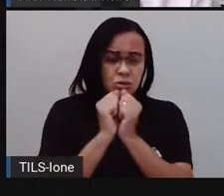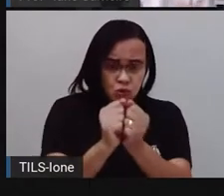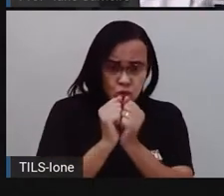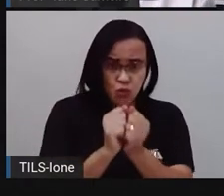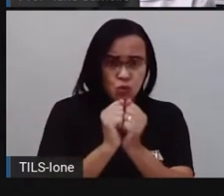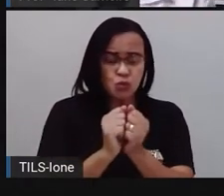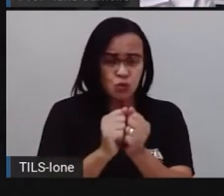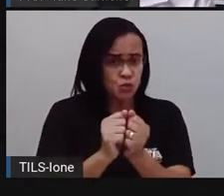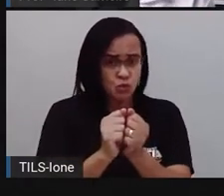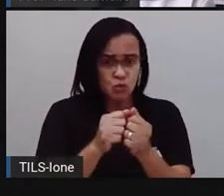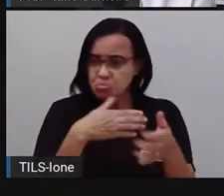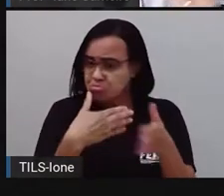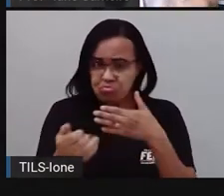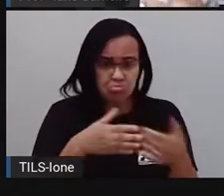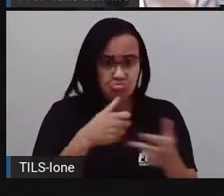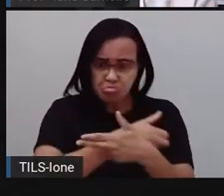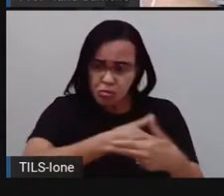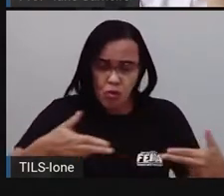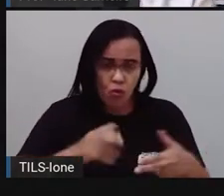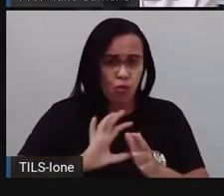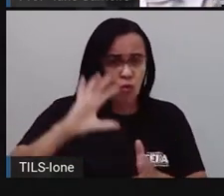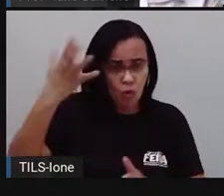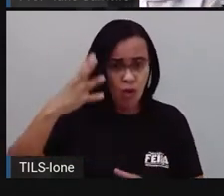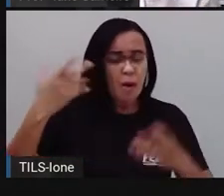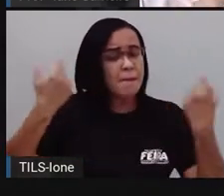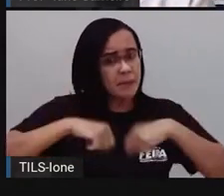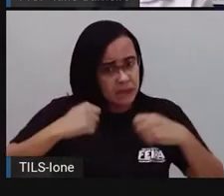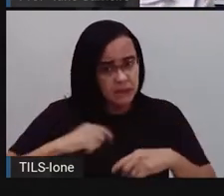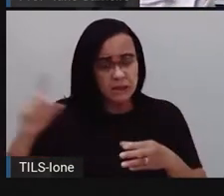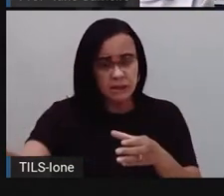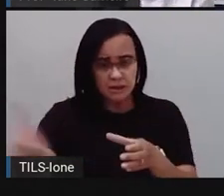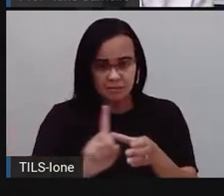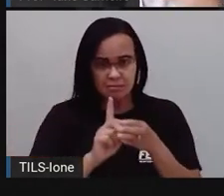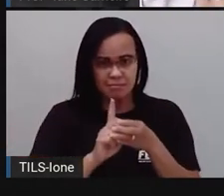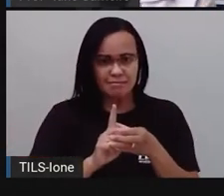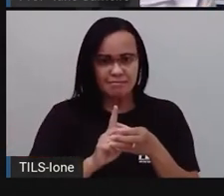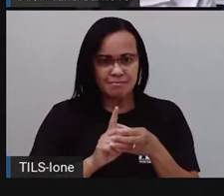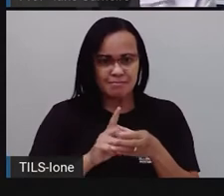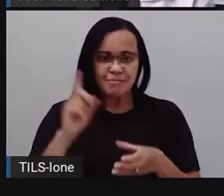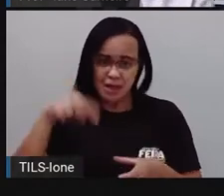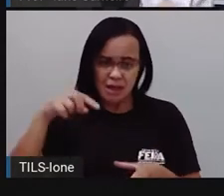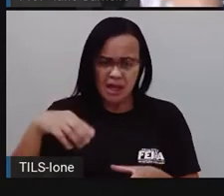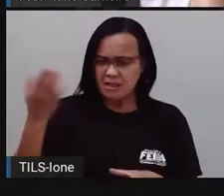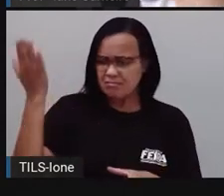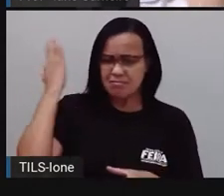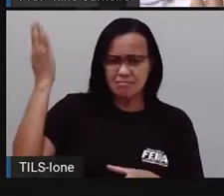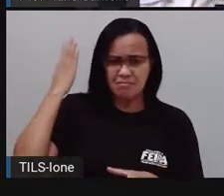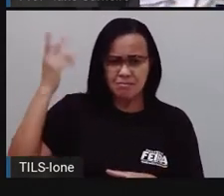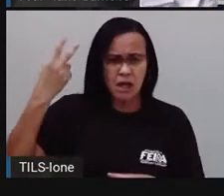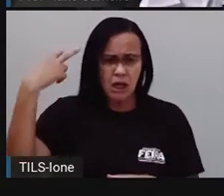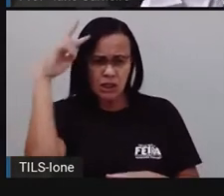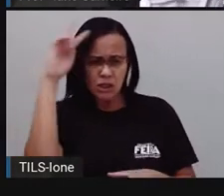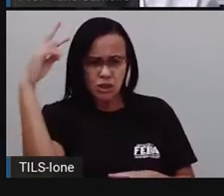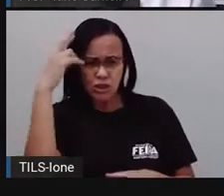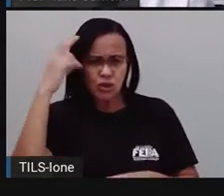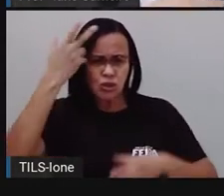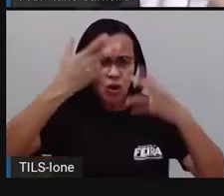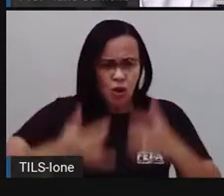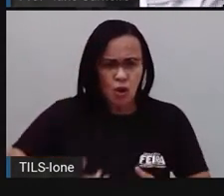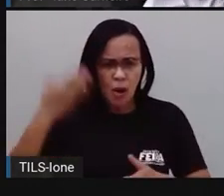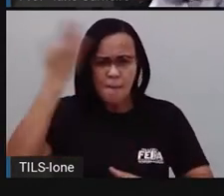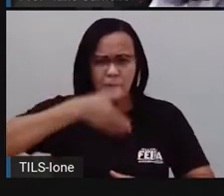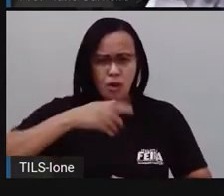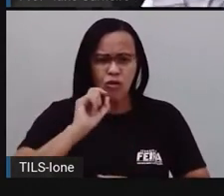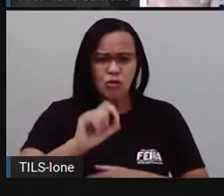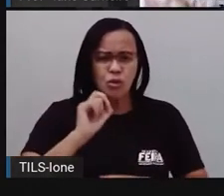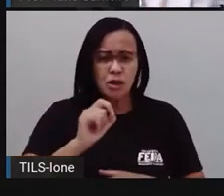motivo que seja, né? E, antigamente, na história fala isso, que muita gente, né? Era discriminada, ou porque